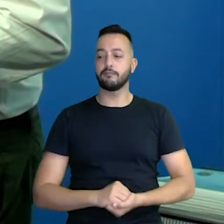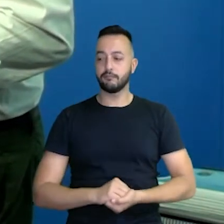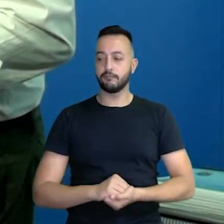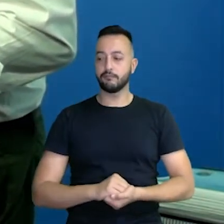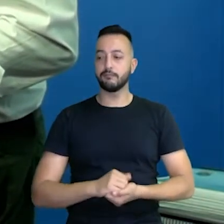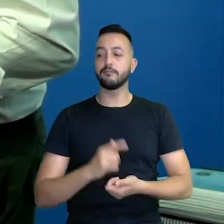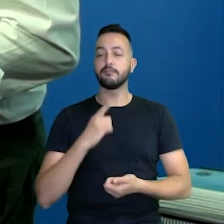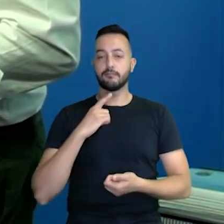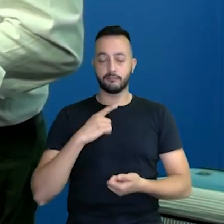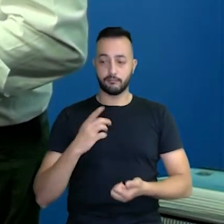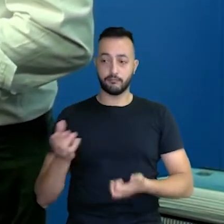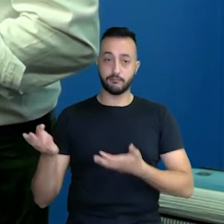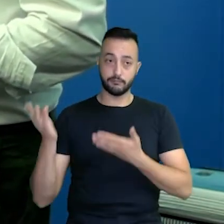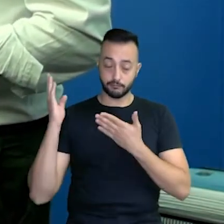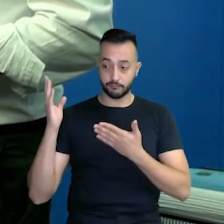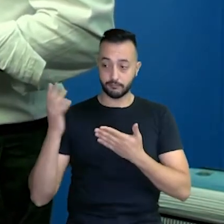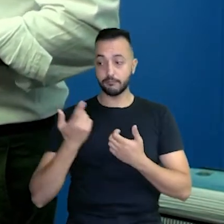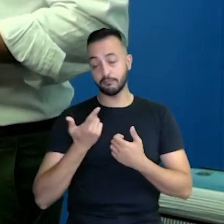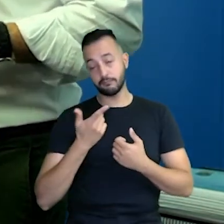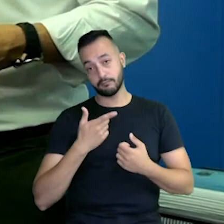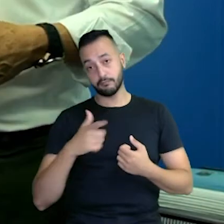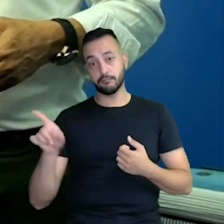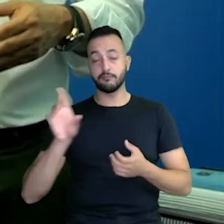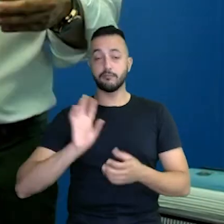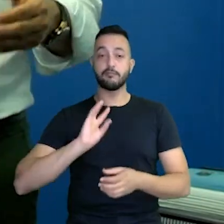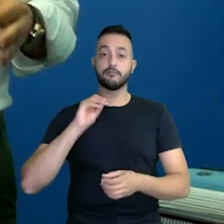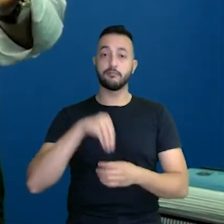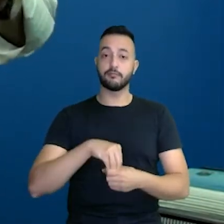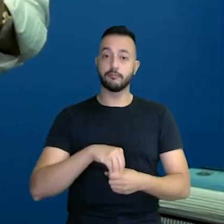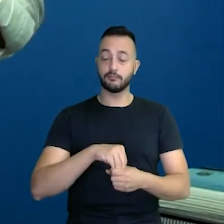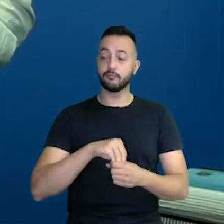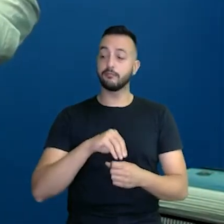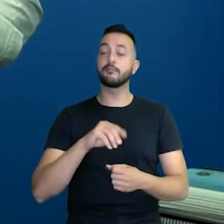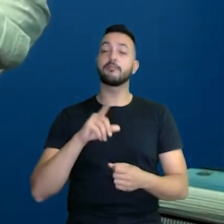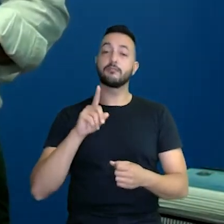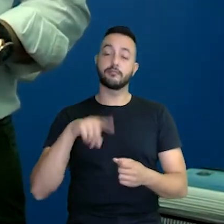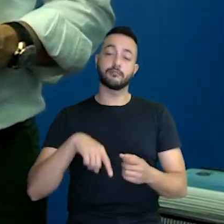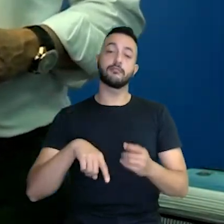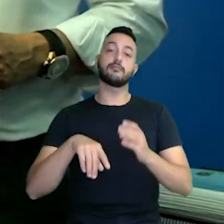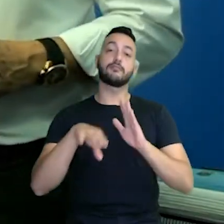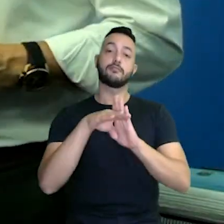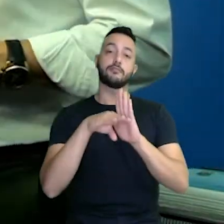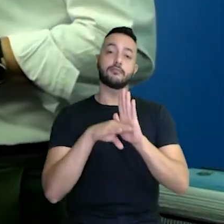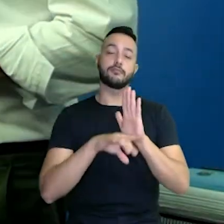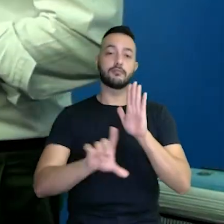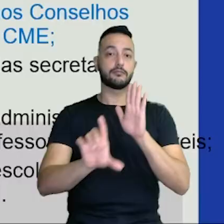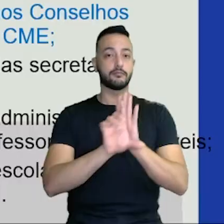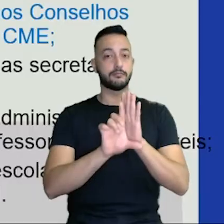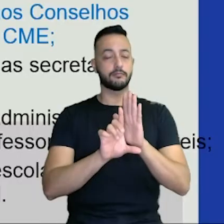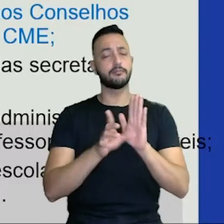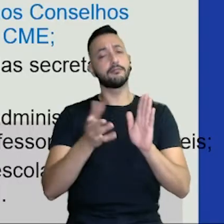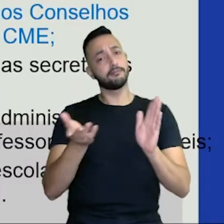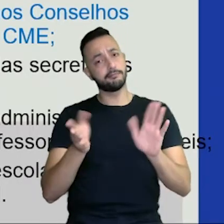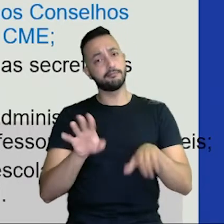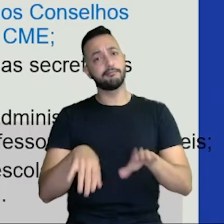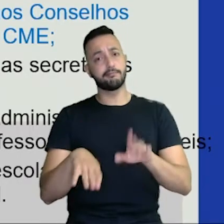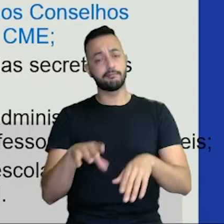Você tem aí, olha, uma outra, um outro núcleo, que é o núcleo de normatização. Gente, quantas vezes